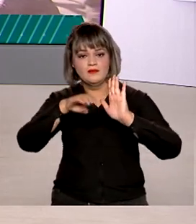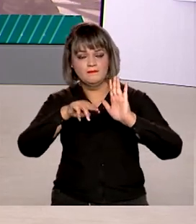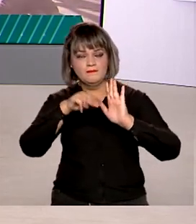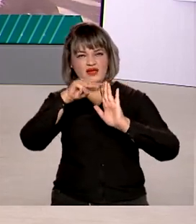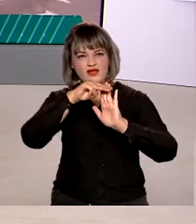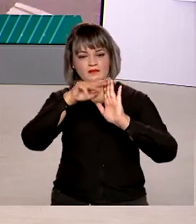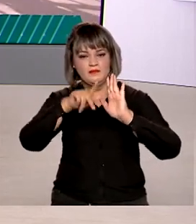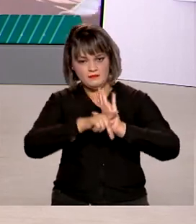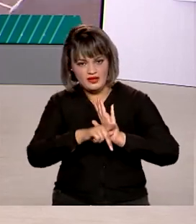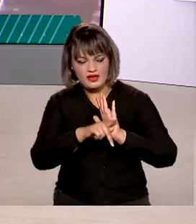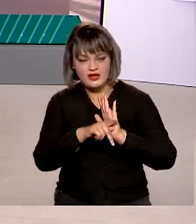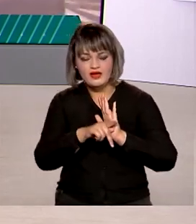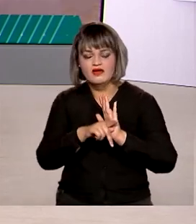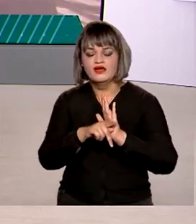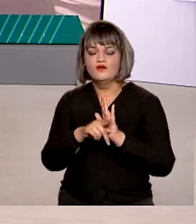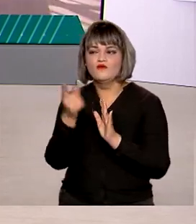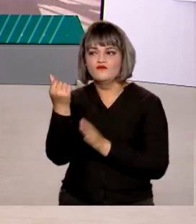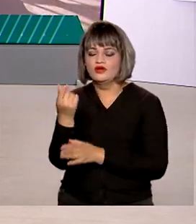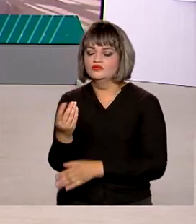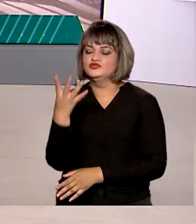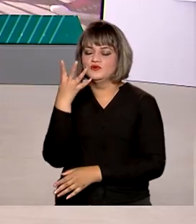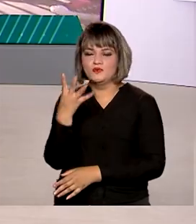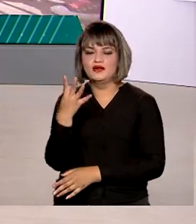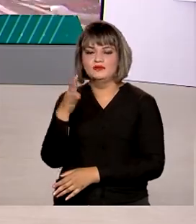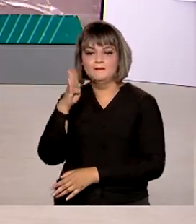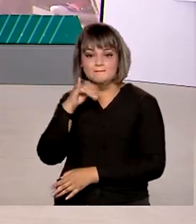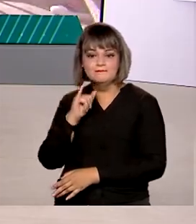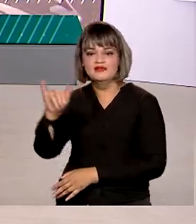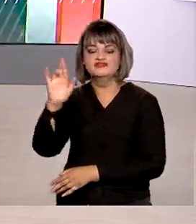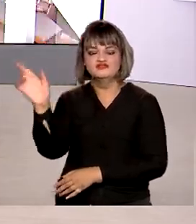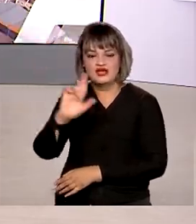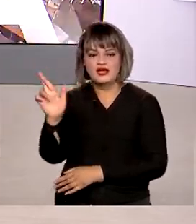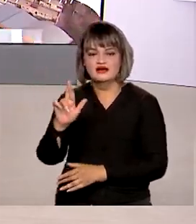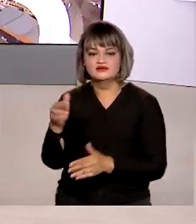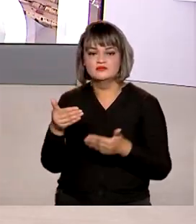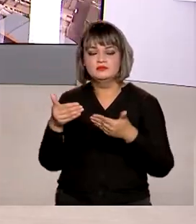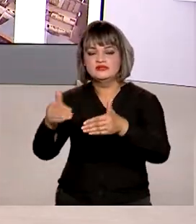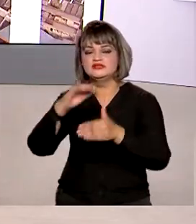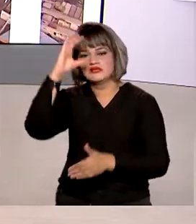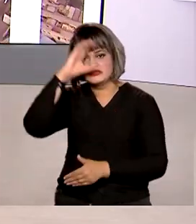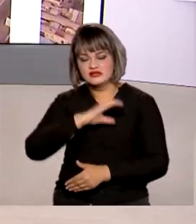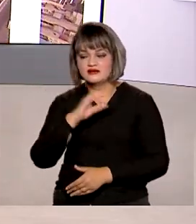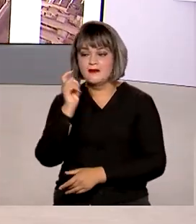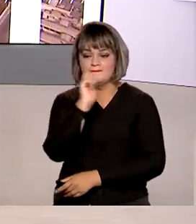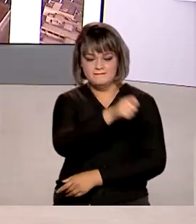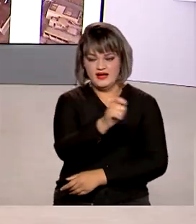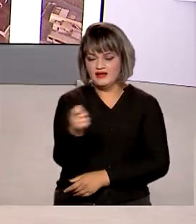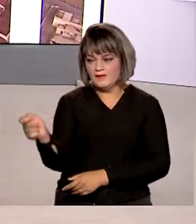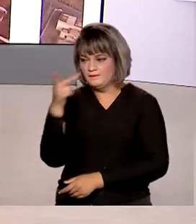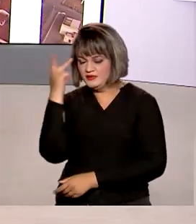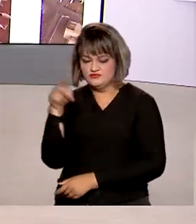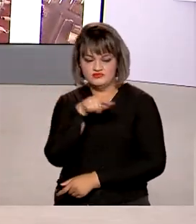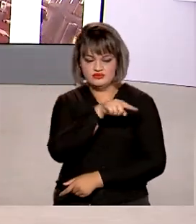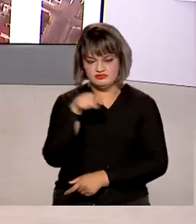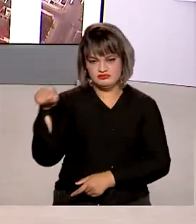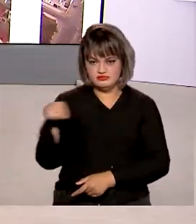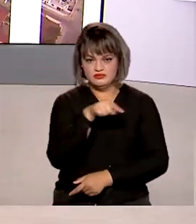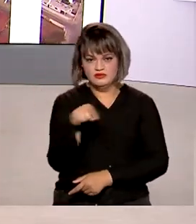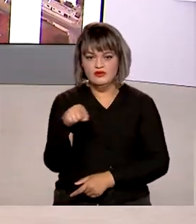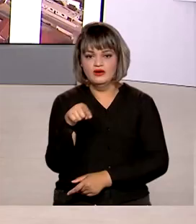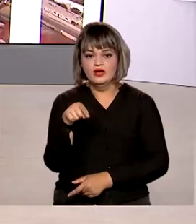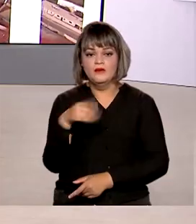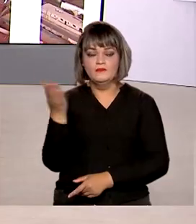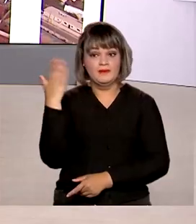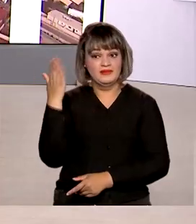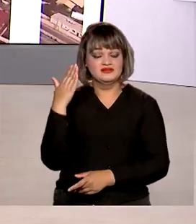crédito extraordinário de 4 bilhões de reais para o Ministério da Cidadania pagar essas parcelas após a derrubada